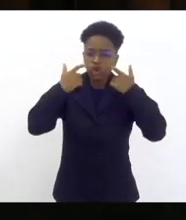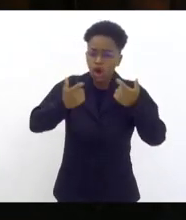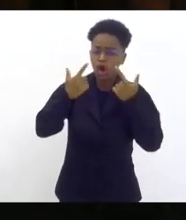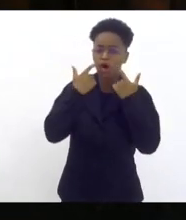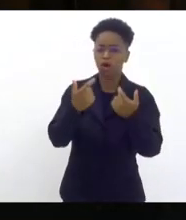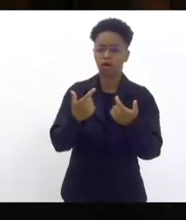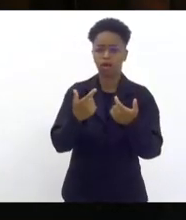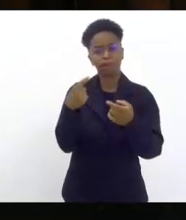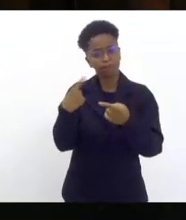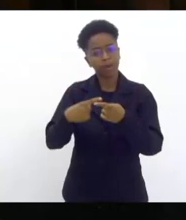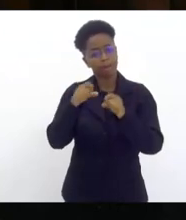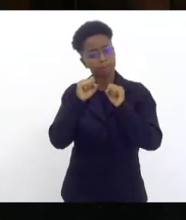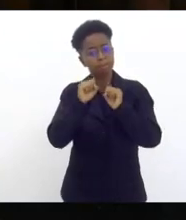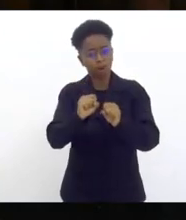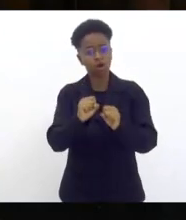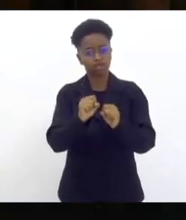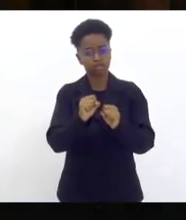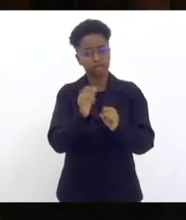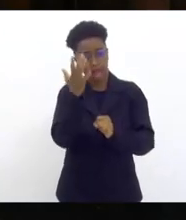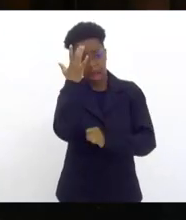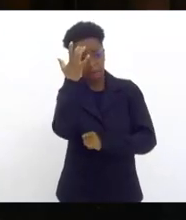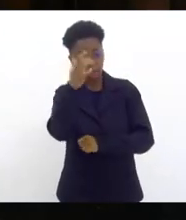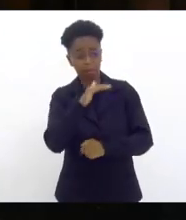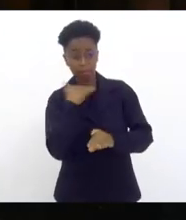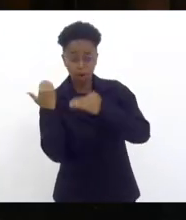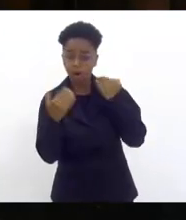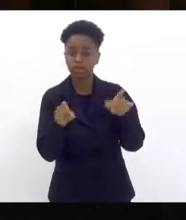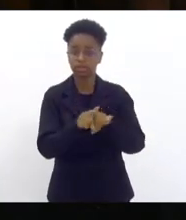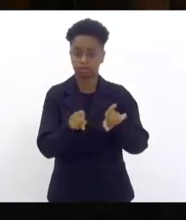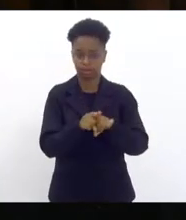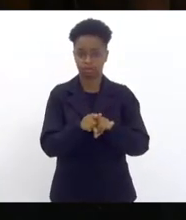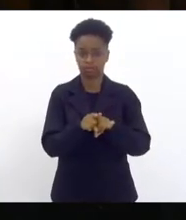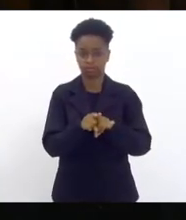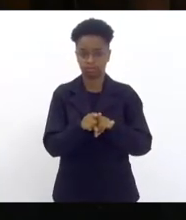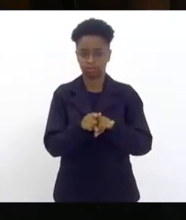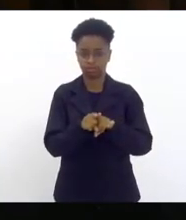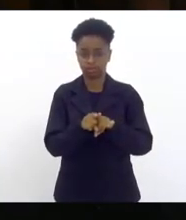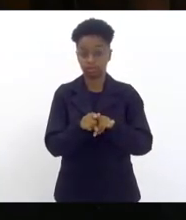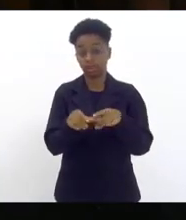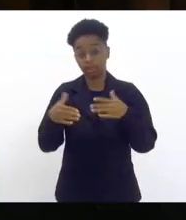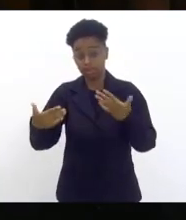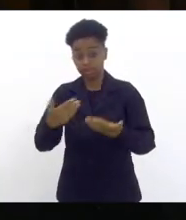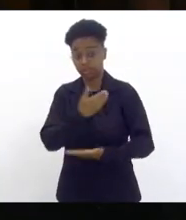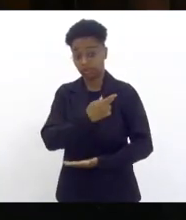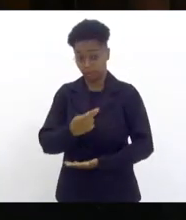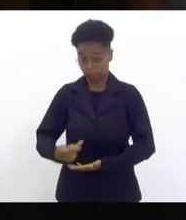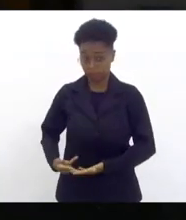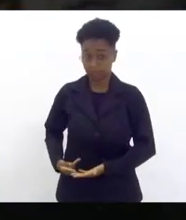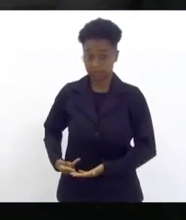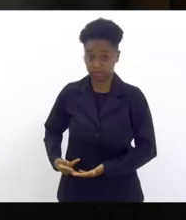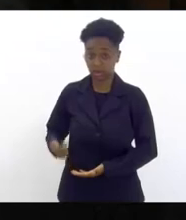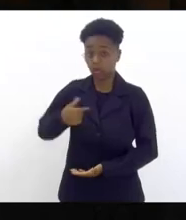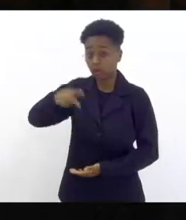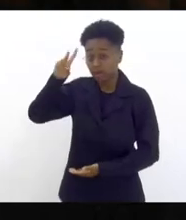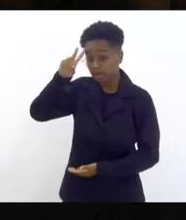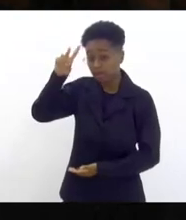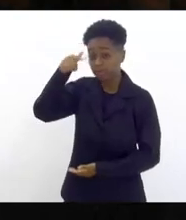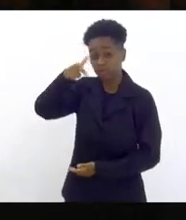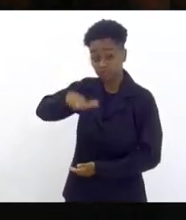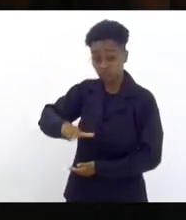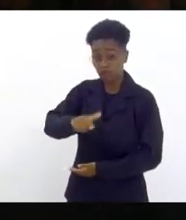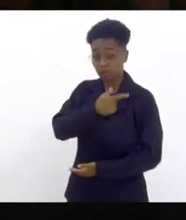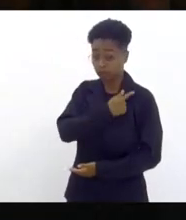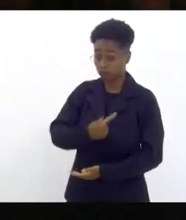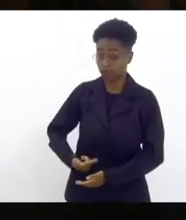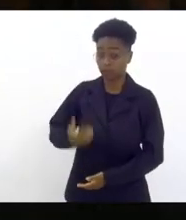podem ser a próxima vítima então nesse sentido senhor presidente relembrar aqui ao governador